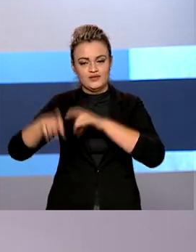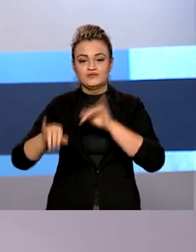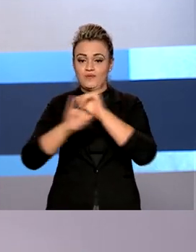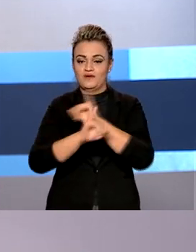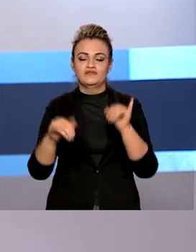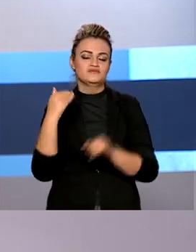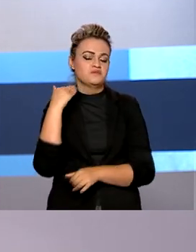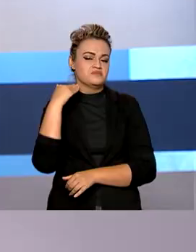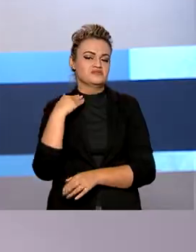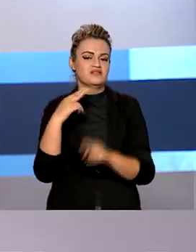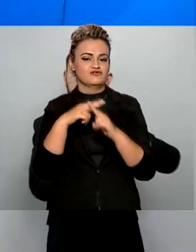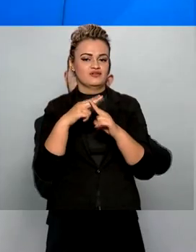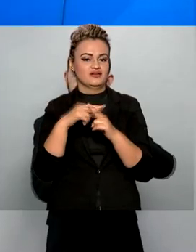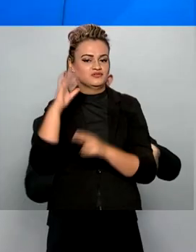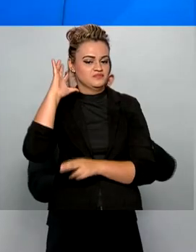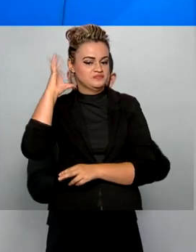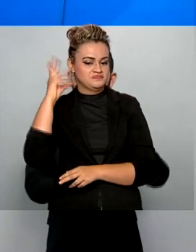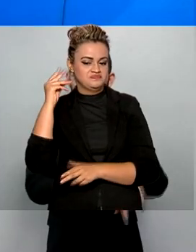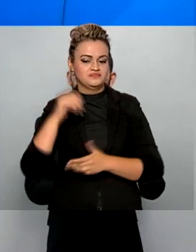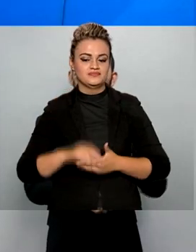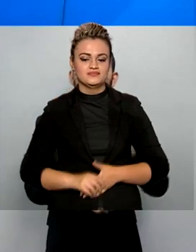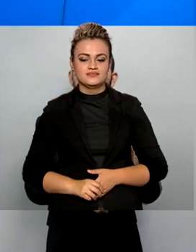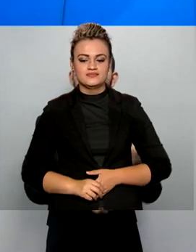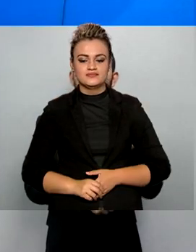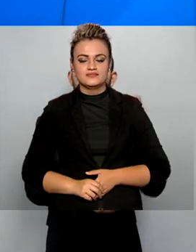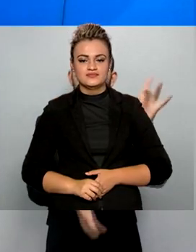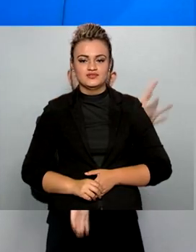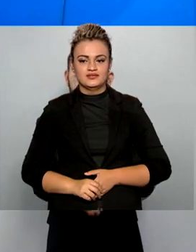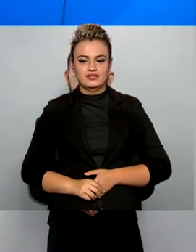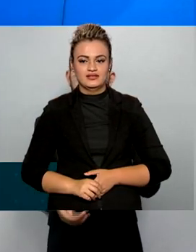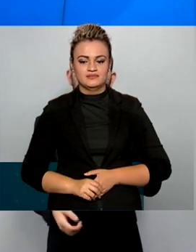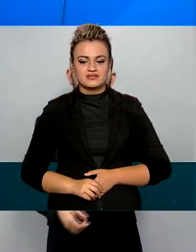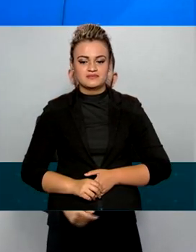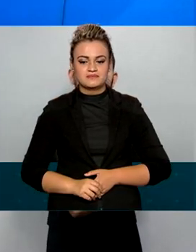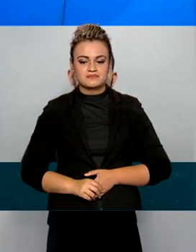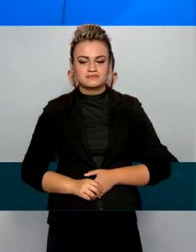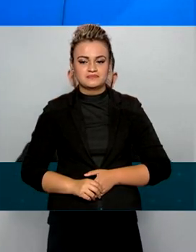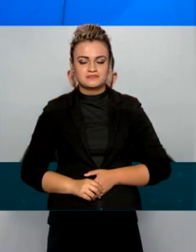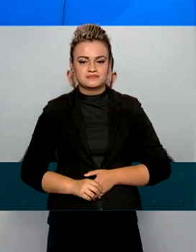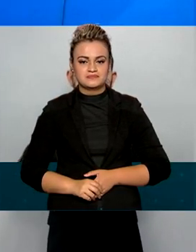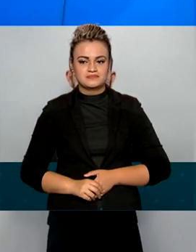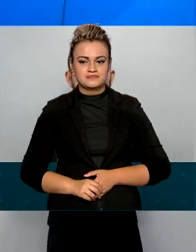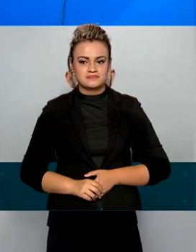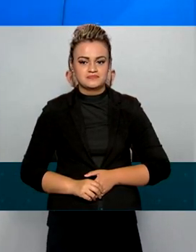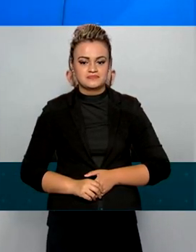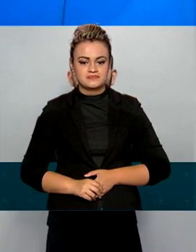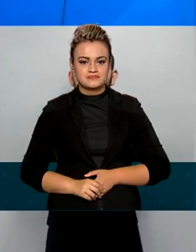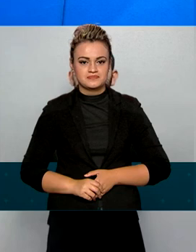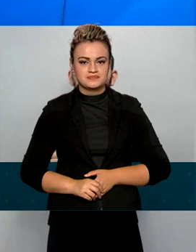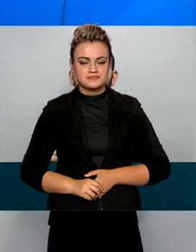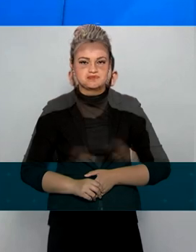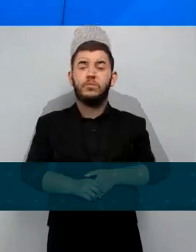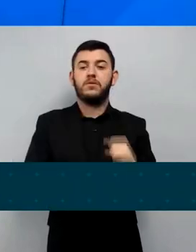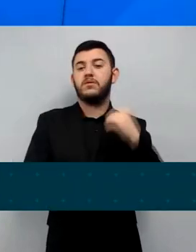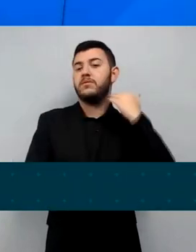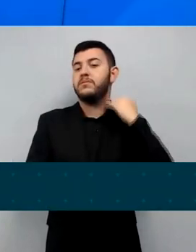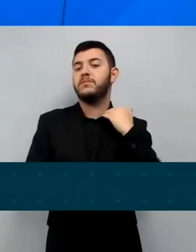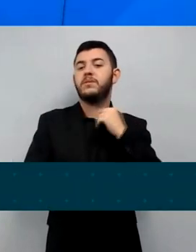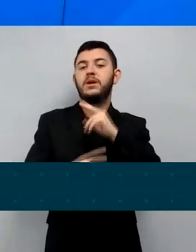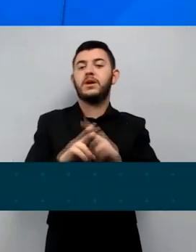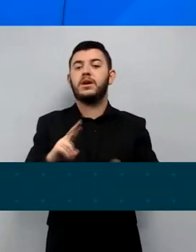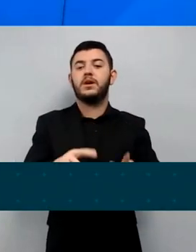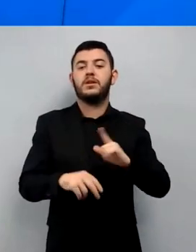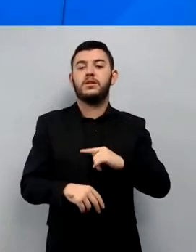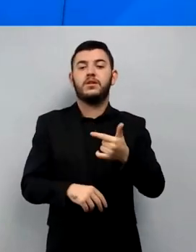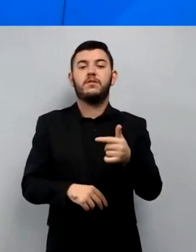pelo presidente da Caixa. Nós vamos trabalhar para que a Caixa tenha pelo menos 25